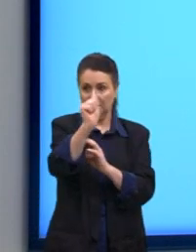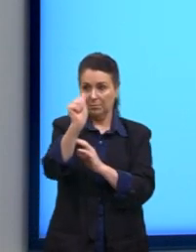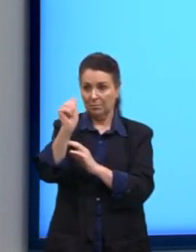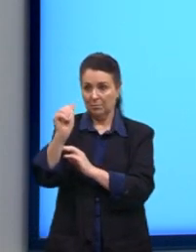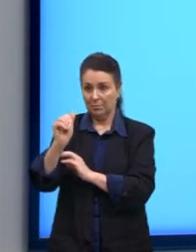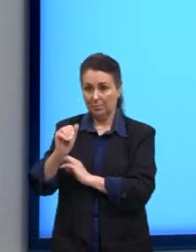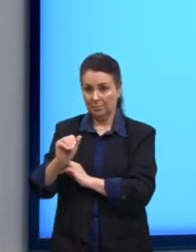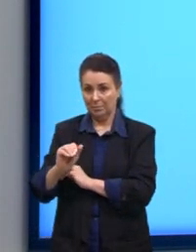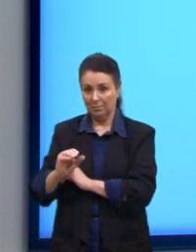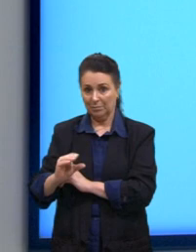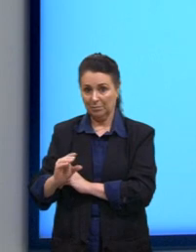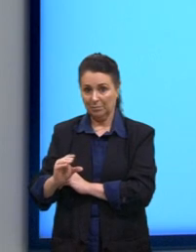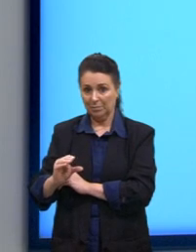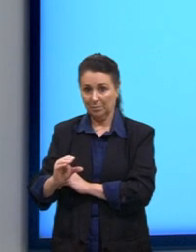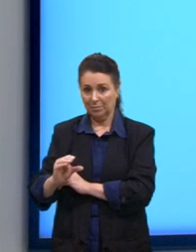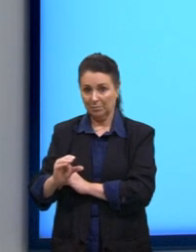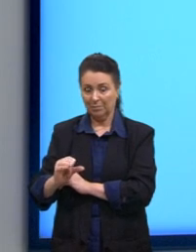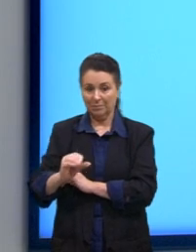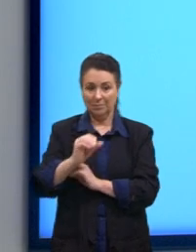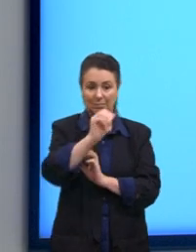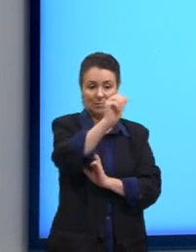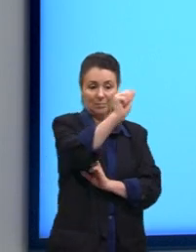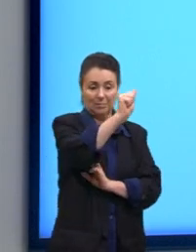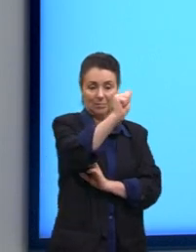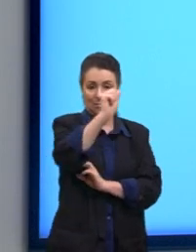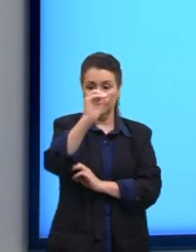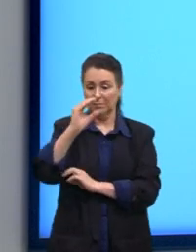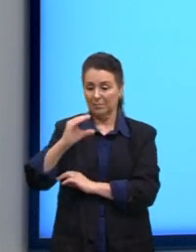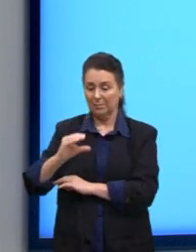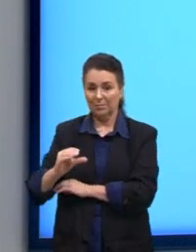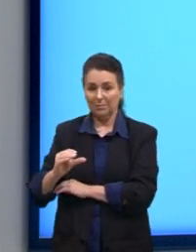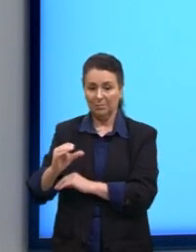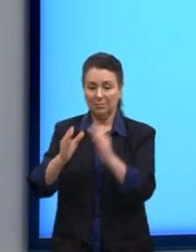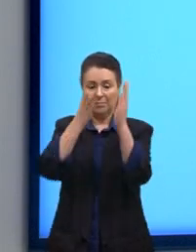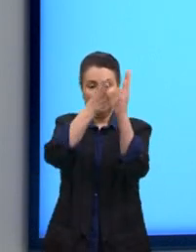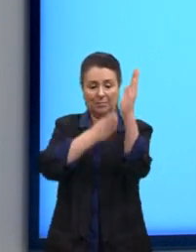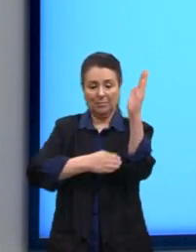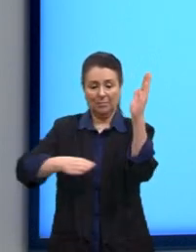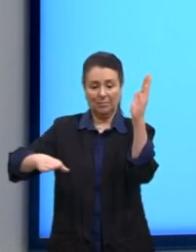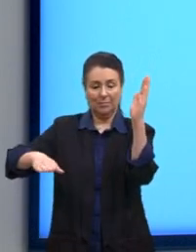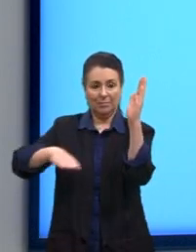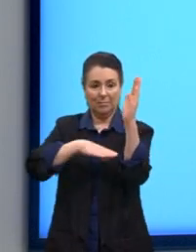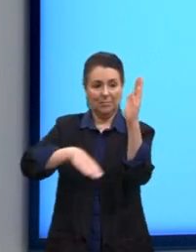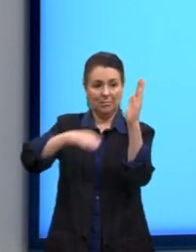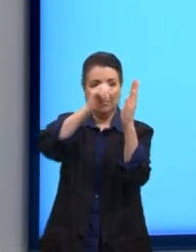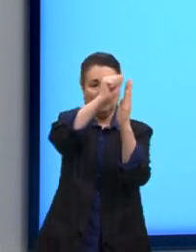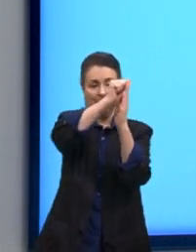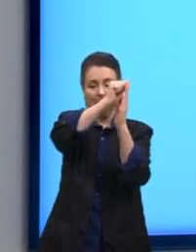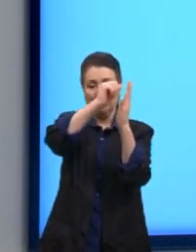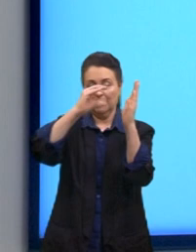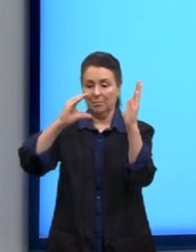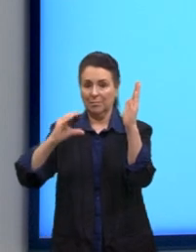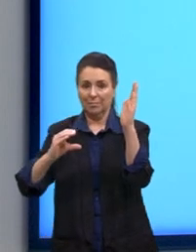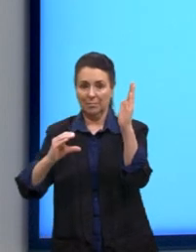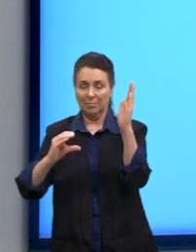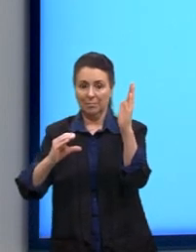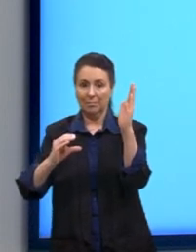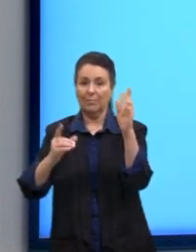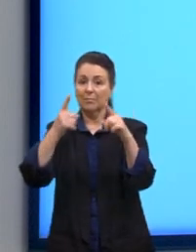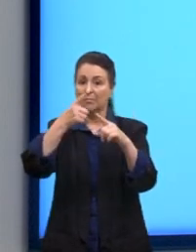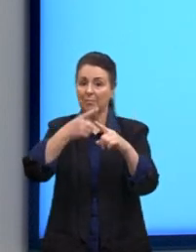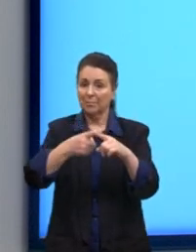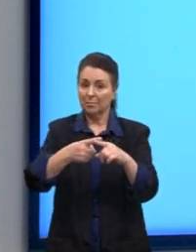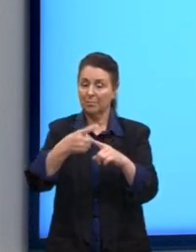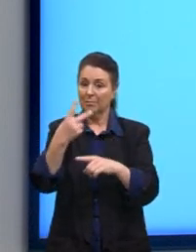também pelo ponto C. E aí, nós vamos multiplicar pelo peso 2, né? Então, nós